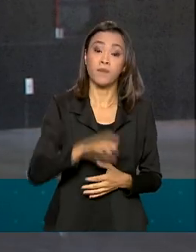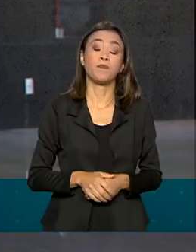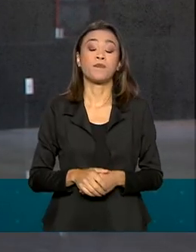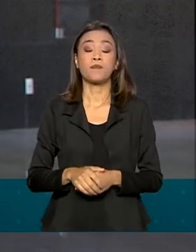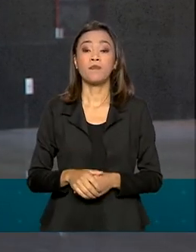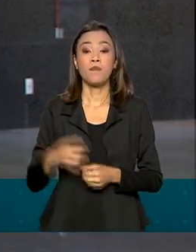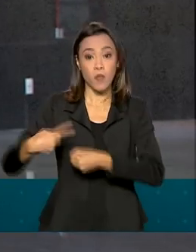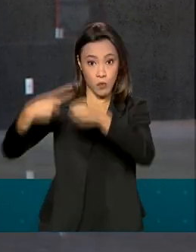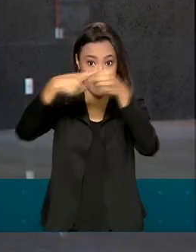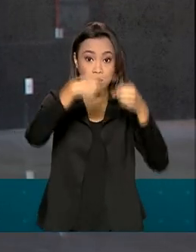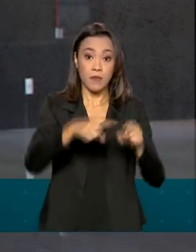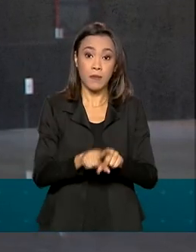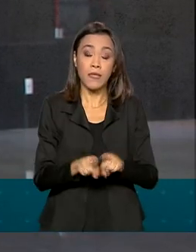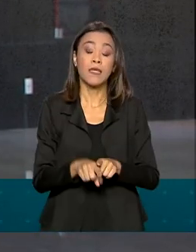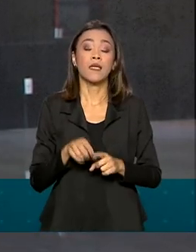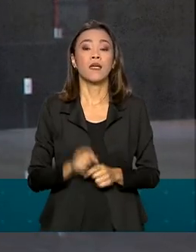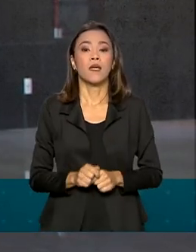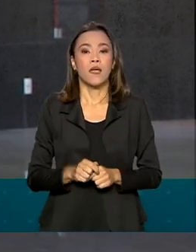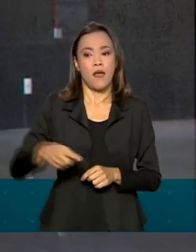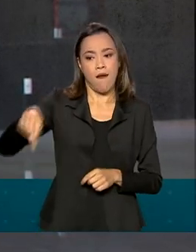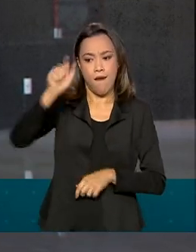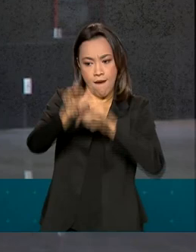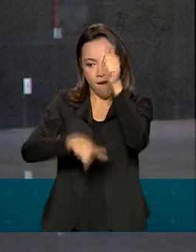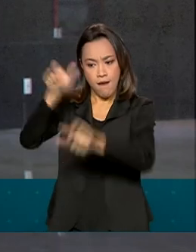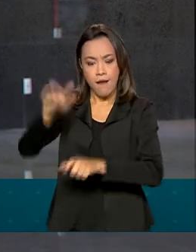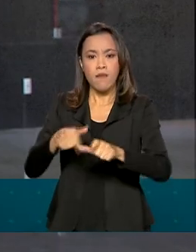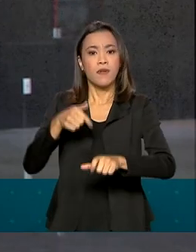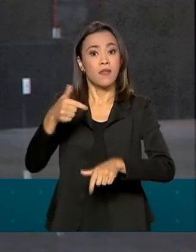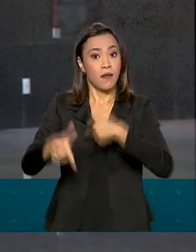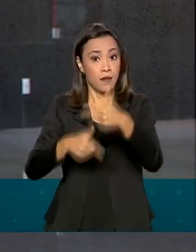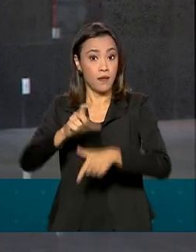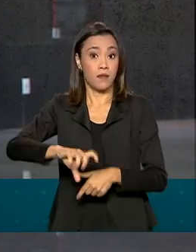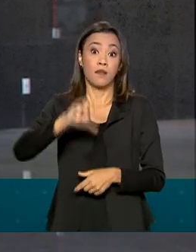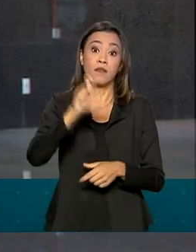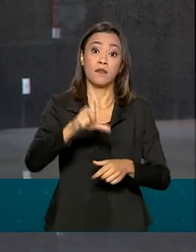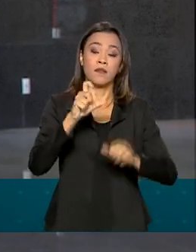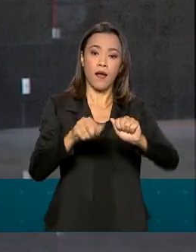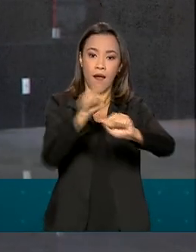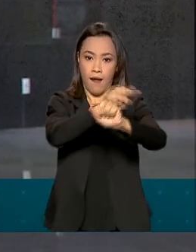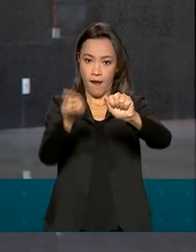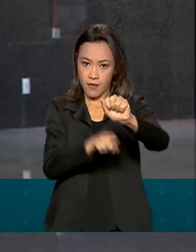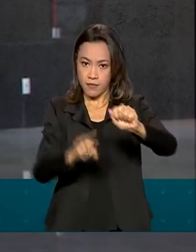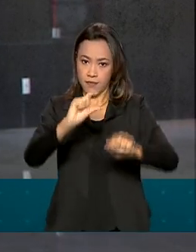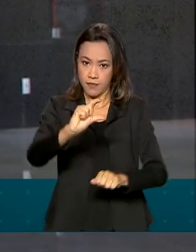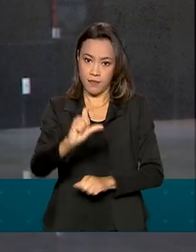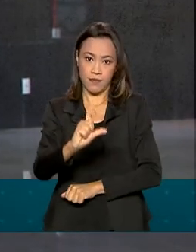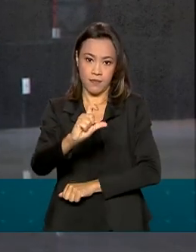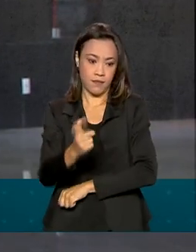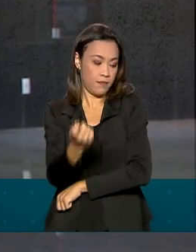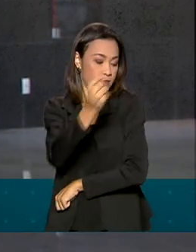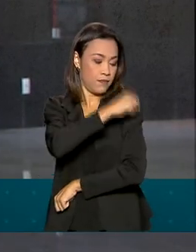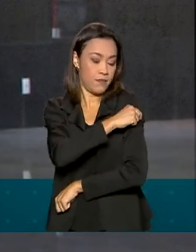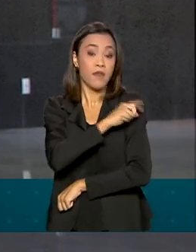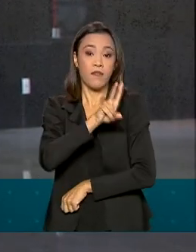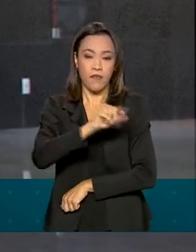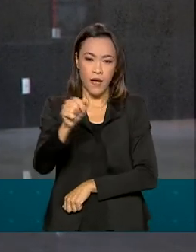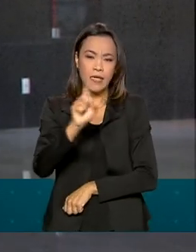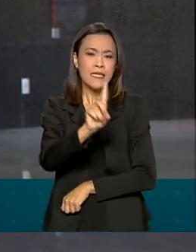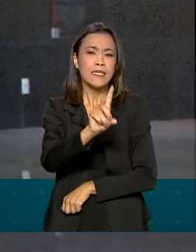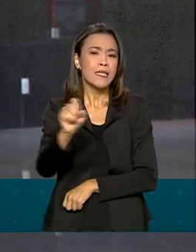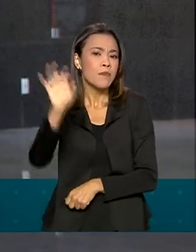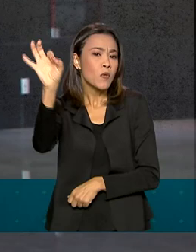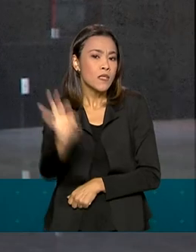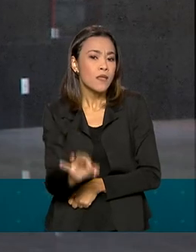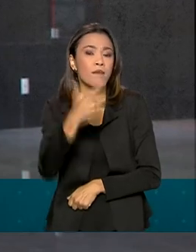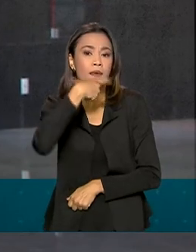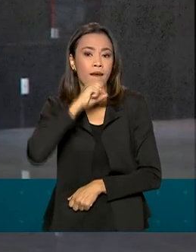e município. Os trabalhadores vão ser imunizados com doses da AstraZeneca e essa primeira etapa vai atender 100% dos trabalhadores